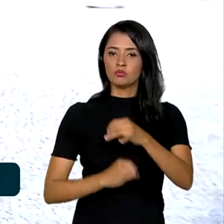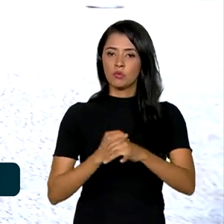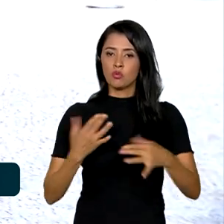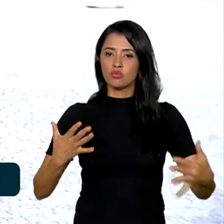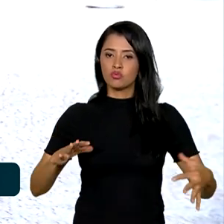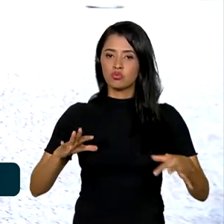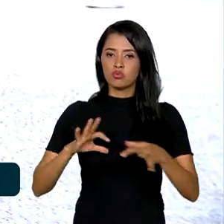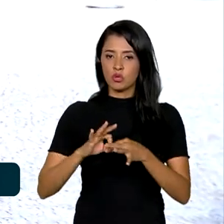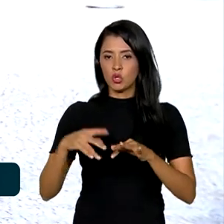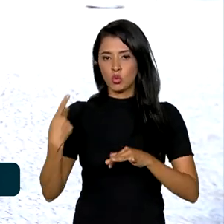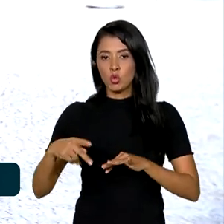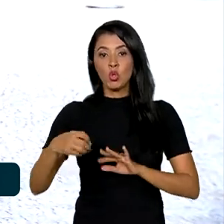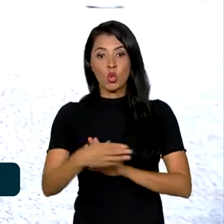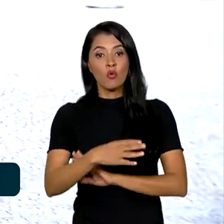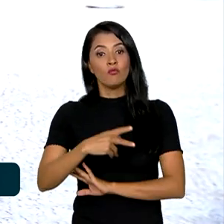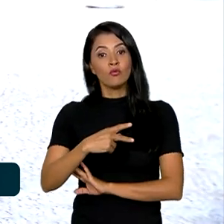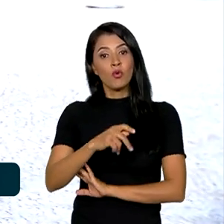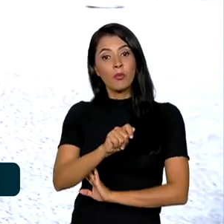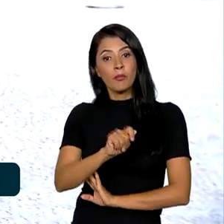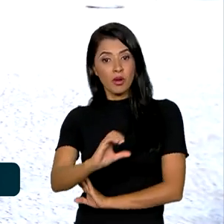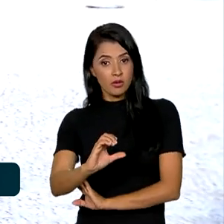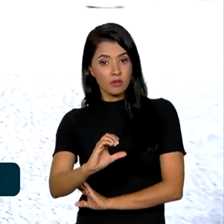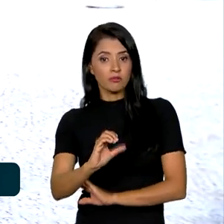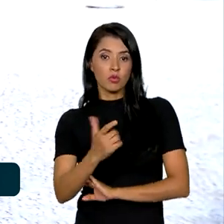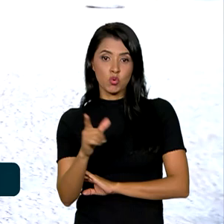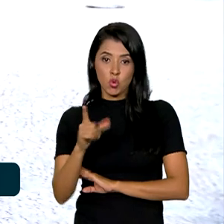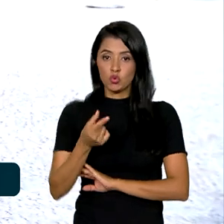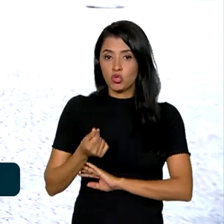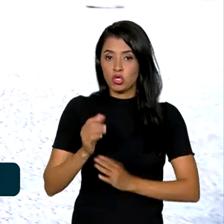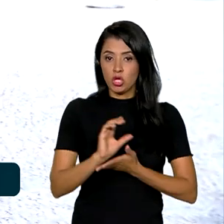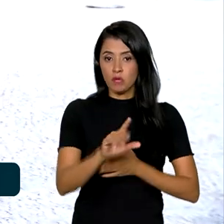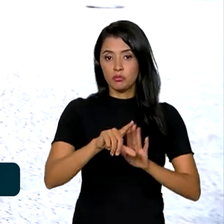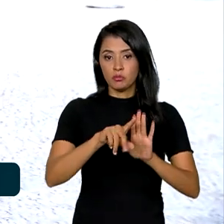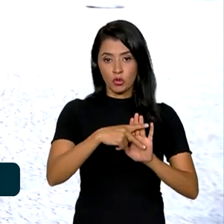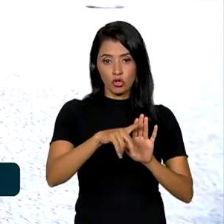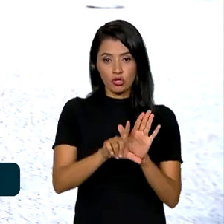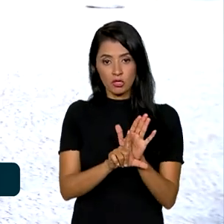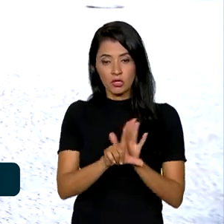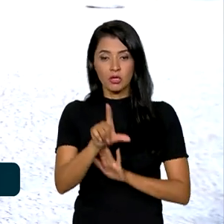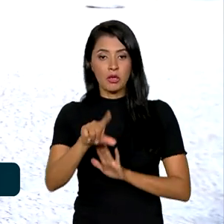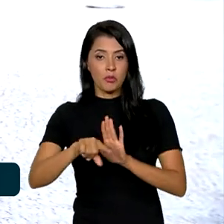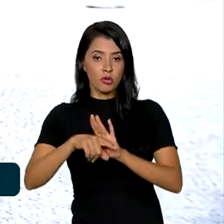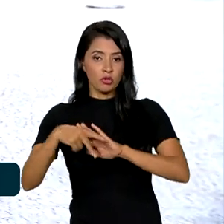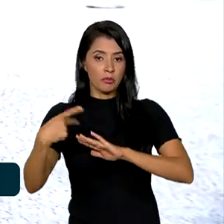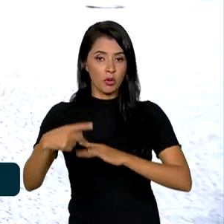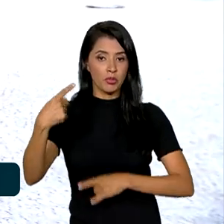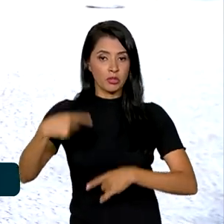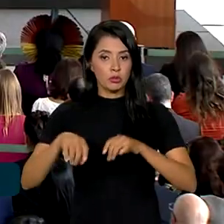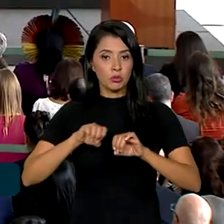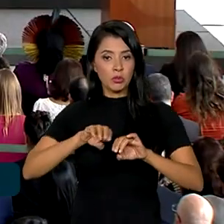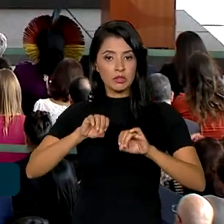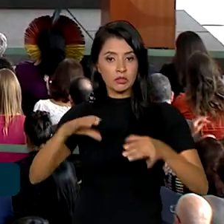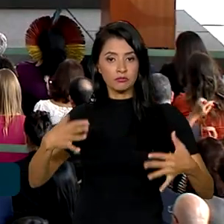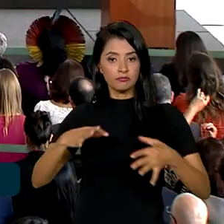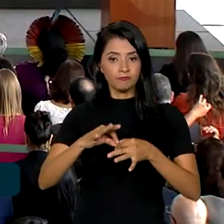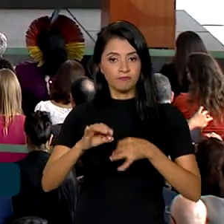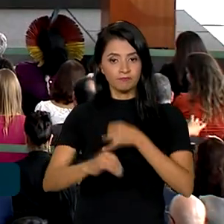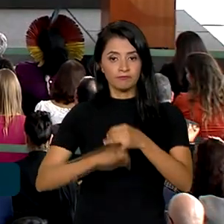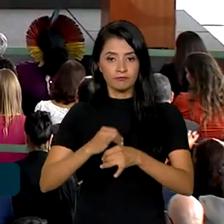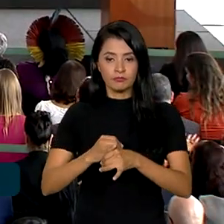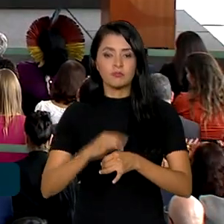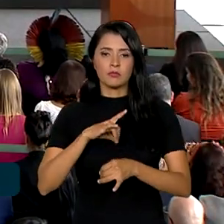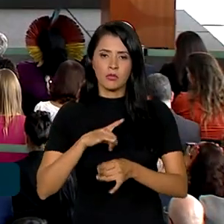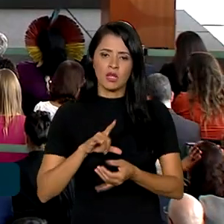Conectividade do novo PAC. O restante, por projetos de lei e políticas de educação e conectividade. Ela envolve